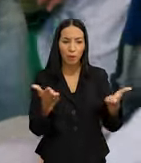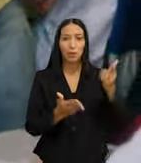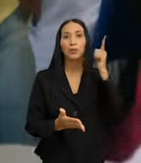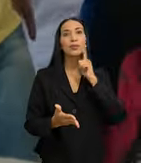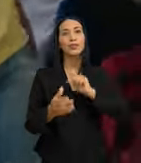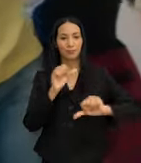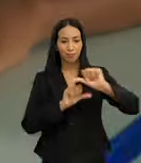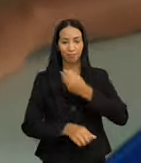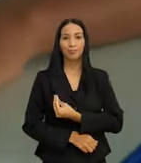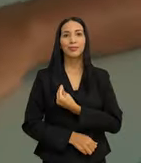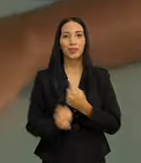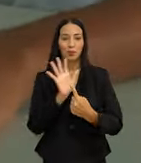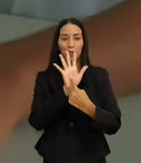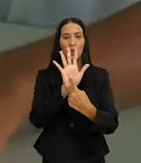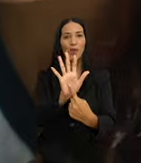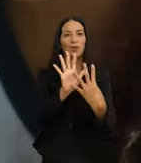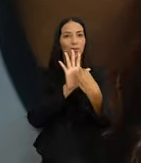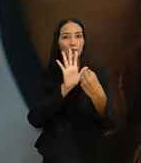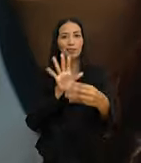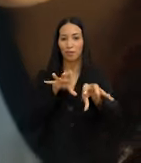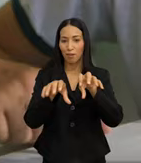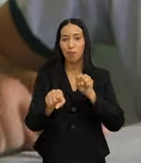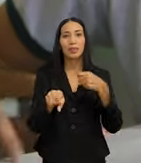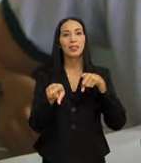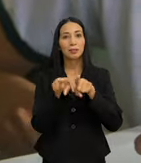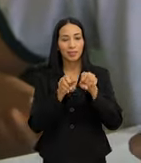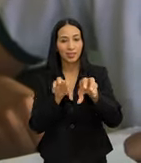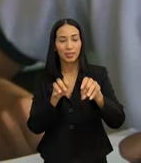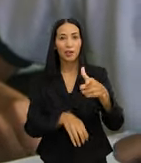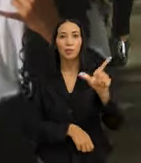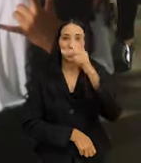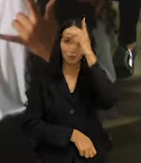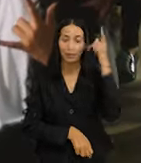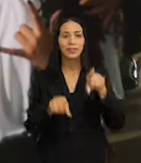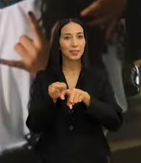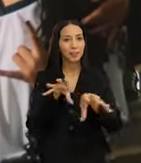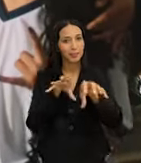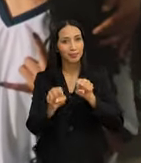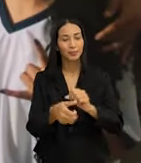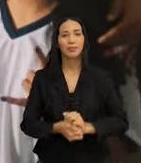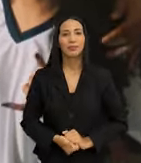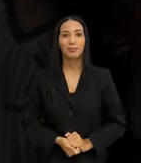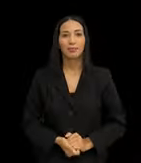perspectiva, pôde virar um exemplo. E a formar várias outras pessoas da minha cidade.